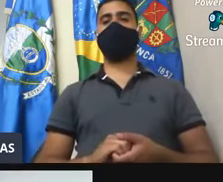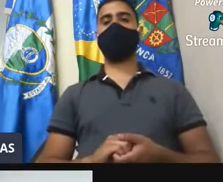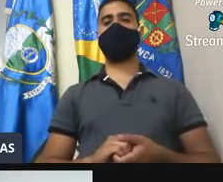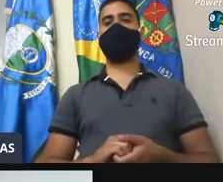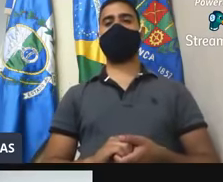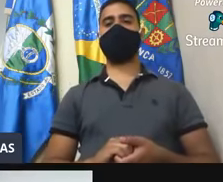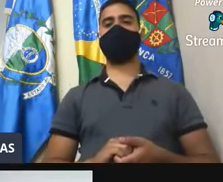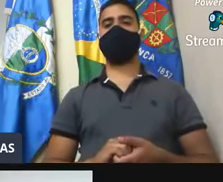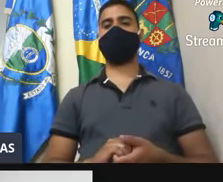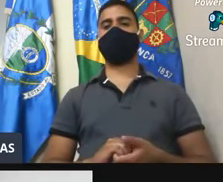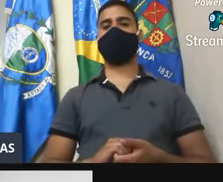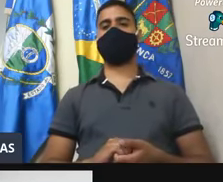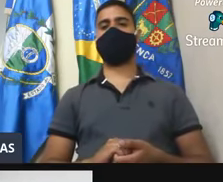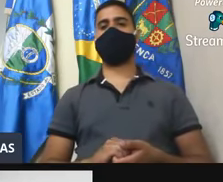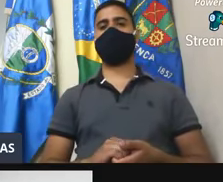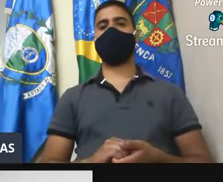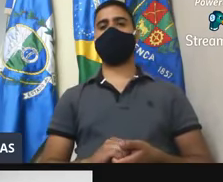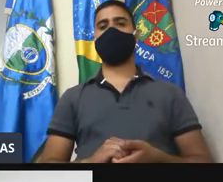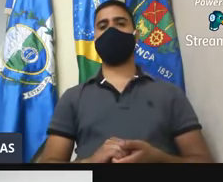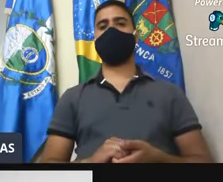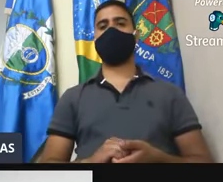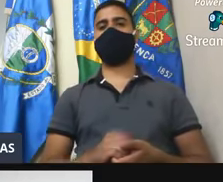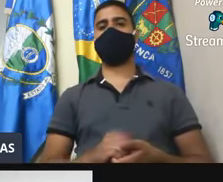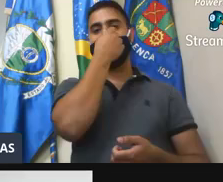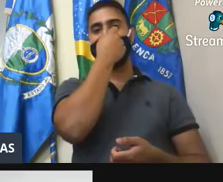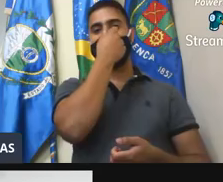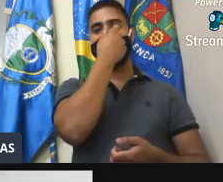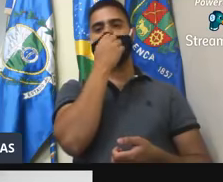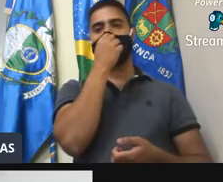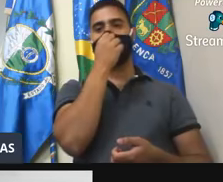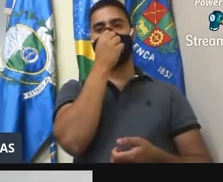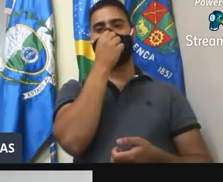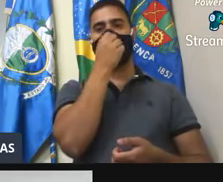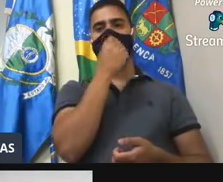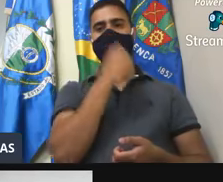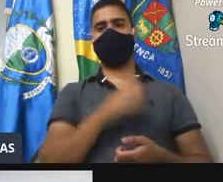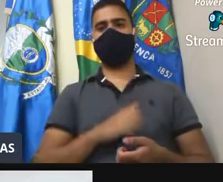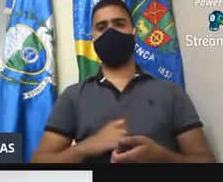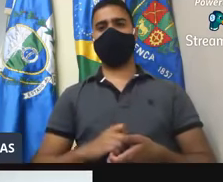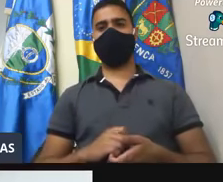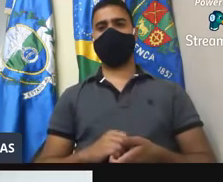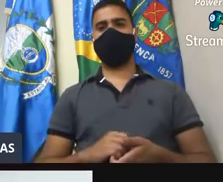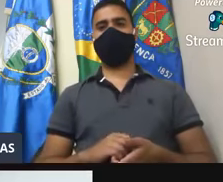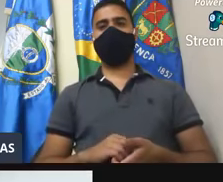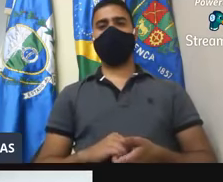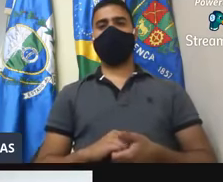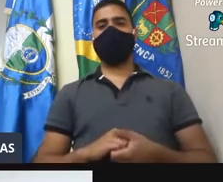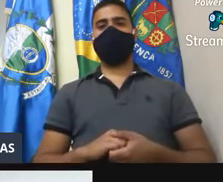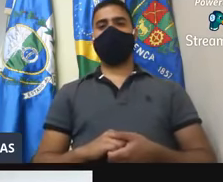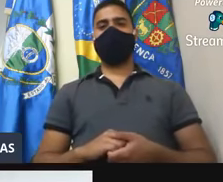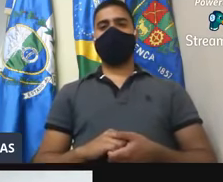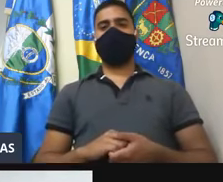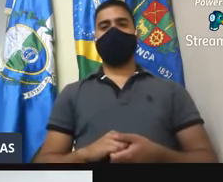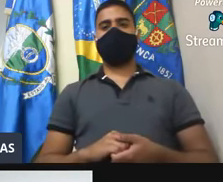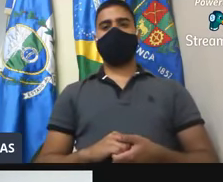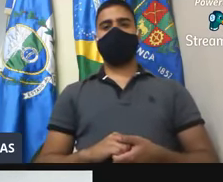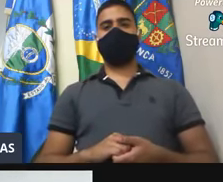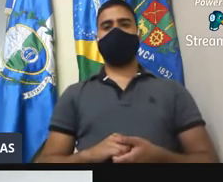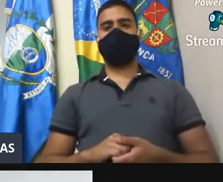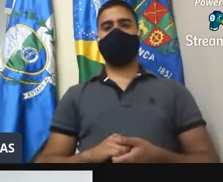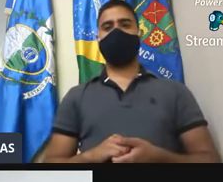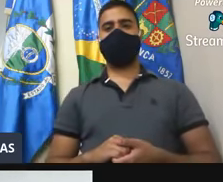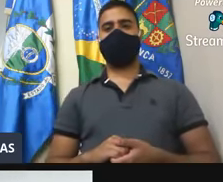Fabio Antônio Pires Jorge, aprovo. Marcelo Moreira. Marcos da Silva Marcos, afim da saúde. Michele Vieira Cabral da Silva.